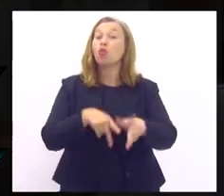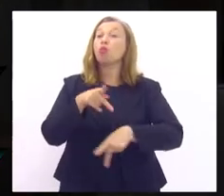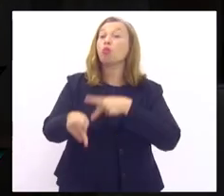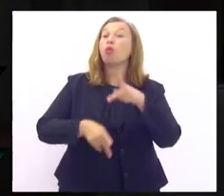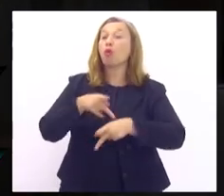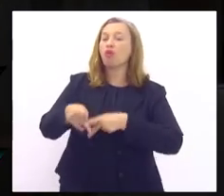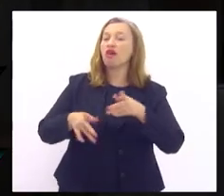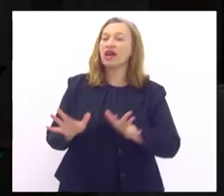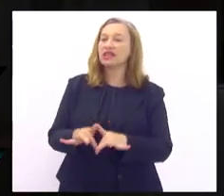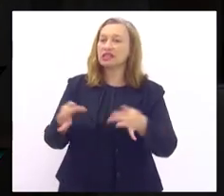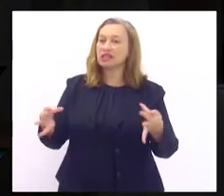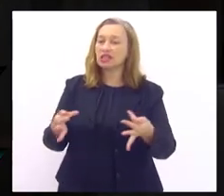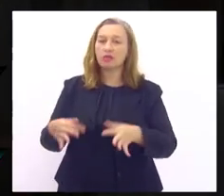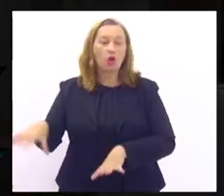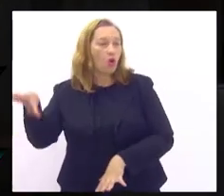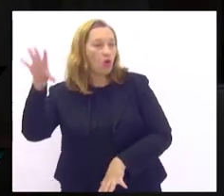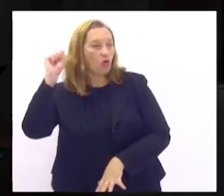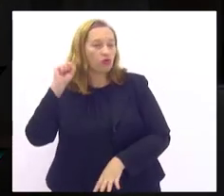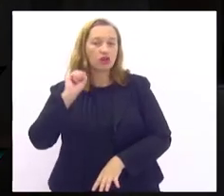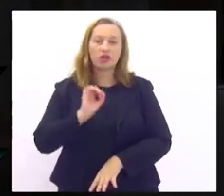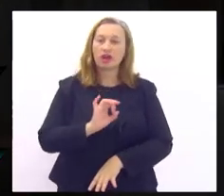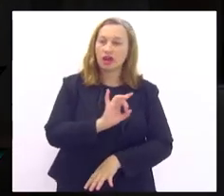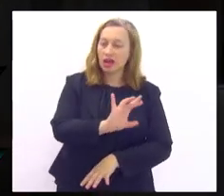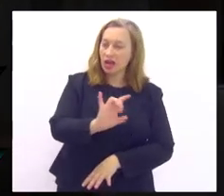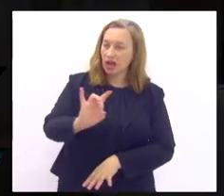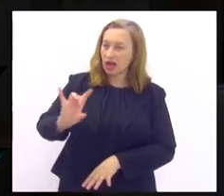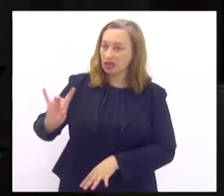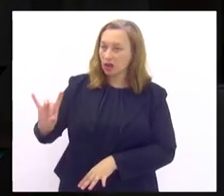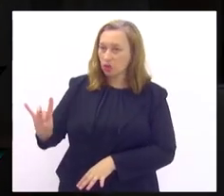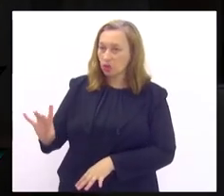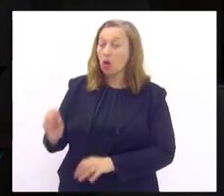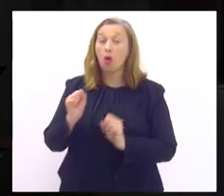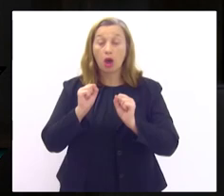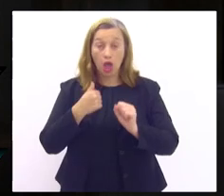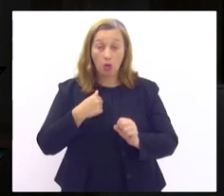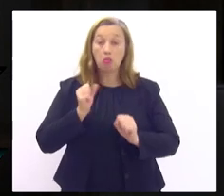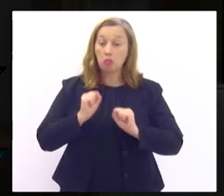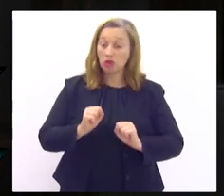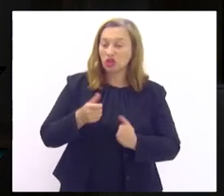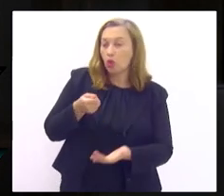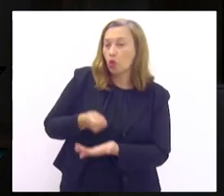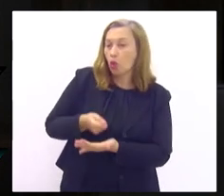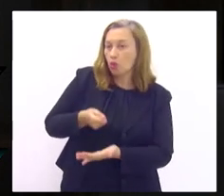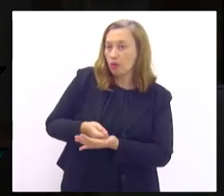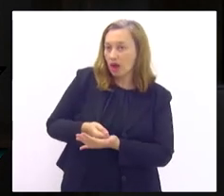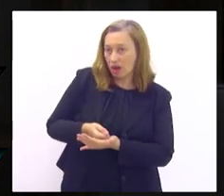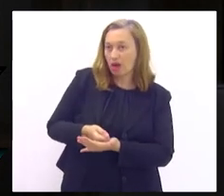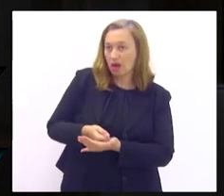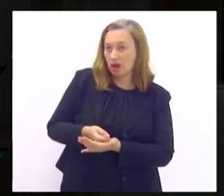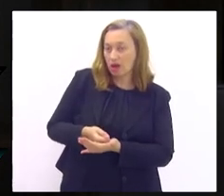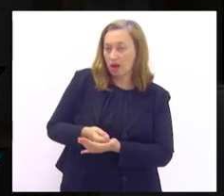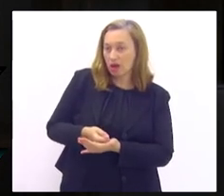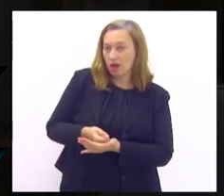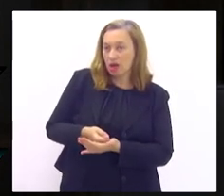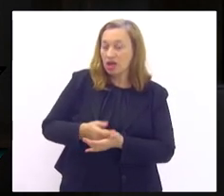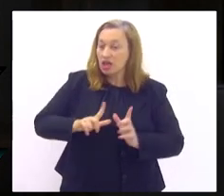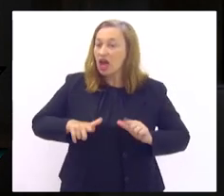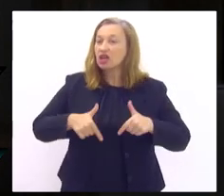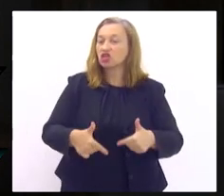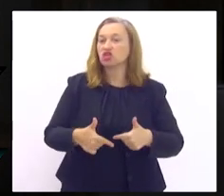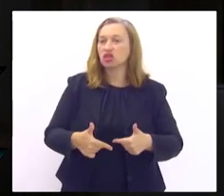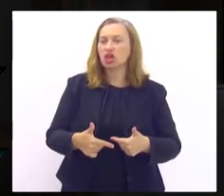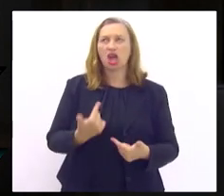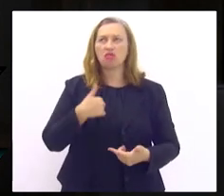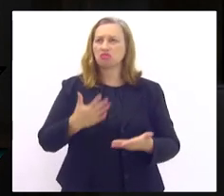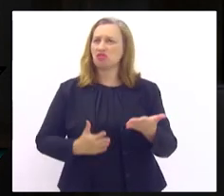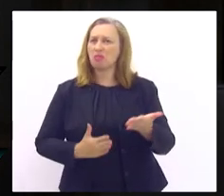e é dar ouvido a pessoas é dar ouvido a voz para que eu possa estar podendo cobrar e atender as demandas de quem me botou aqui eu não passei